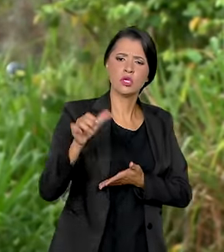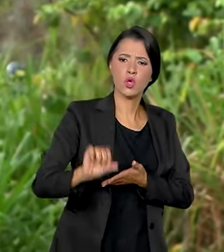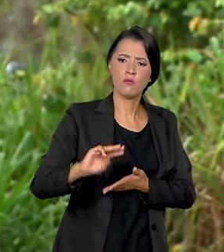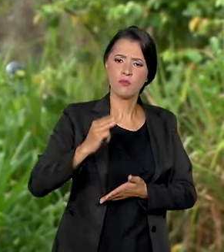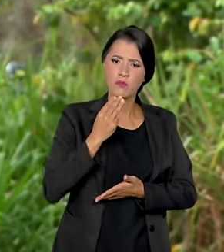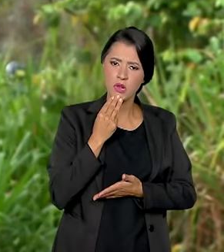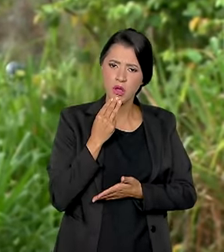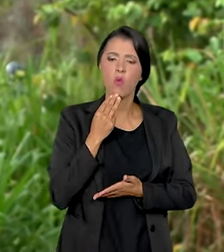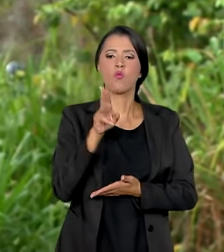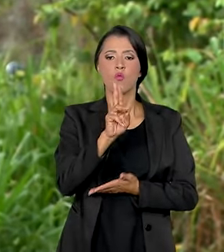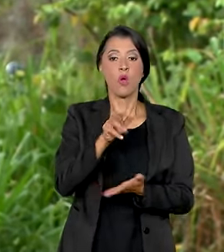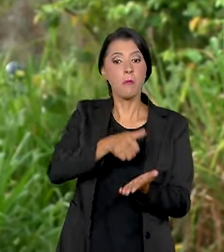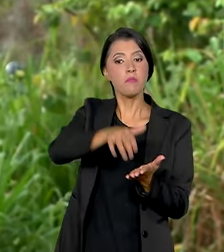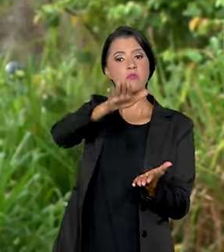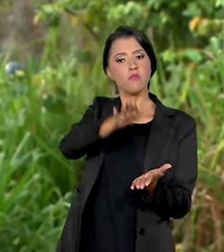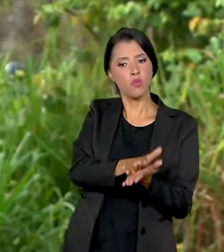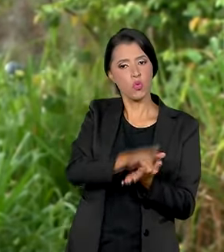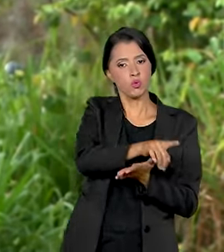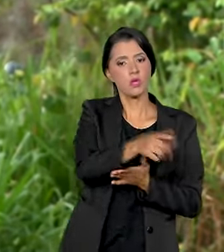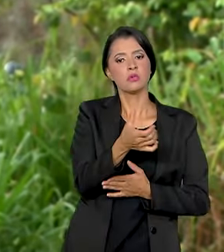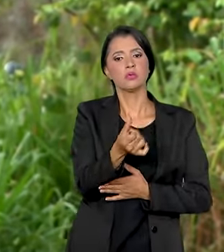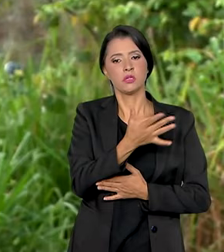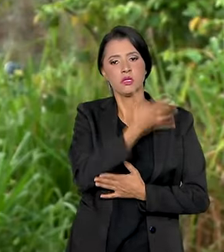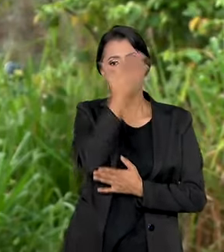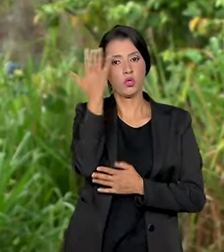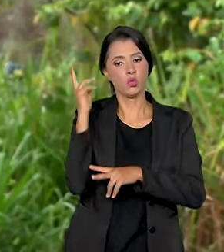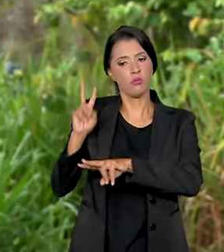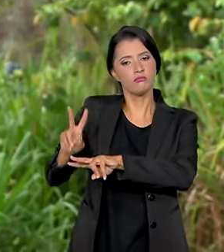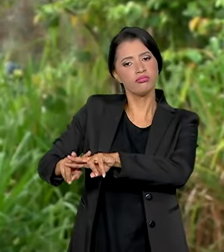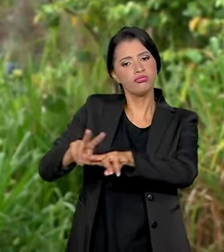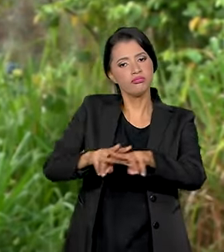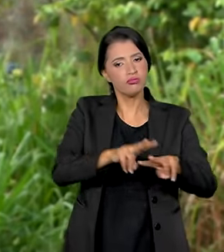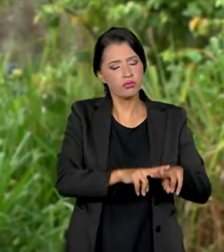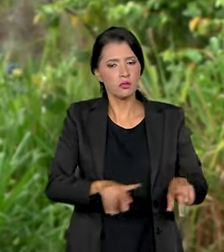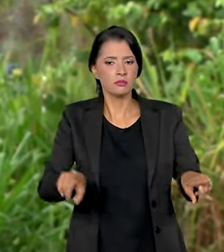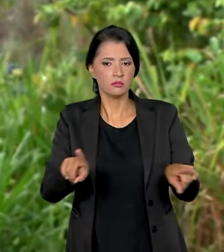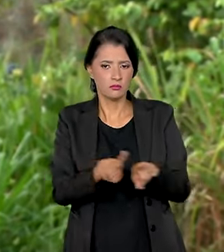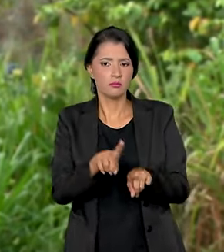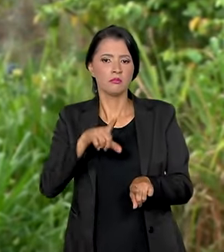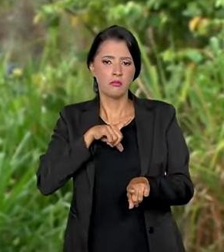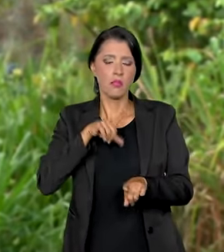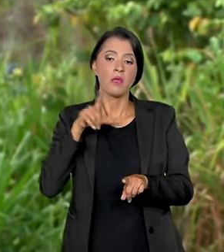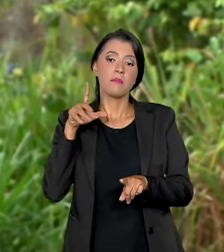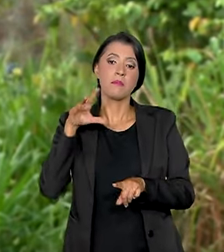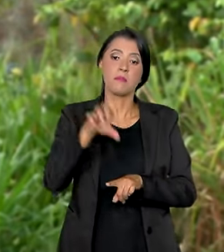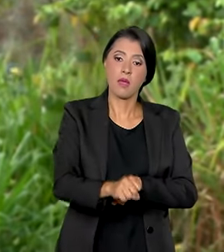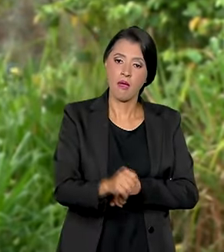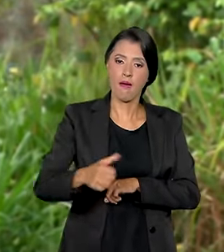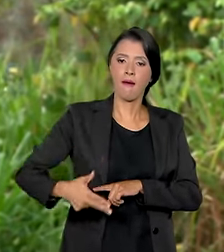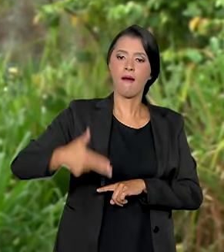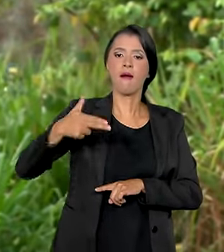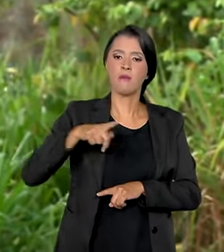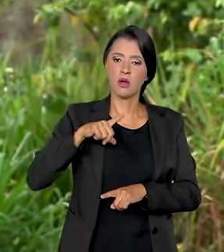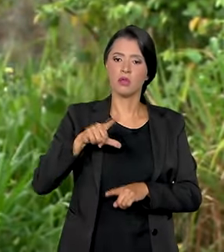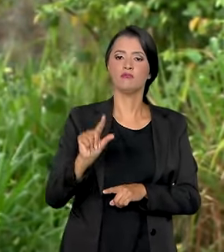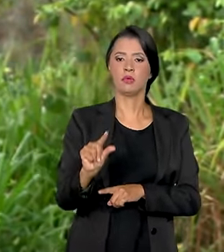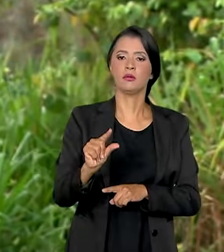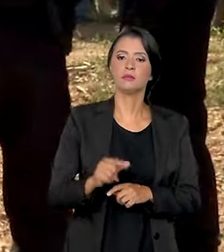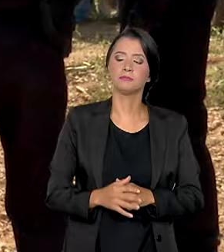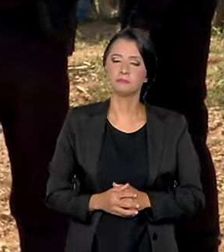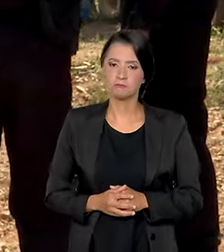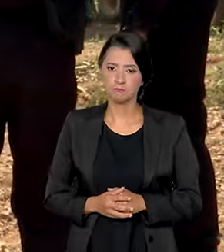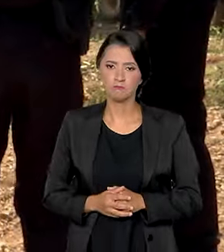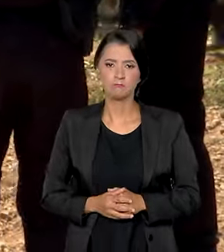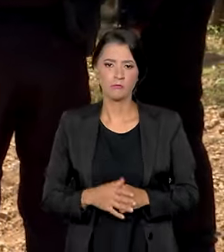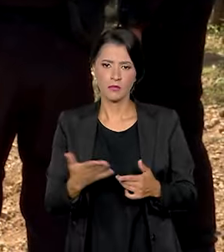milhões de reais em multas. Pelo menos seis pessoas foram presas. E também houve a apreensão de armas e munições.